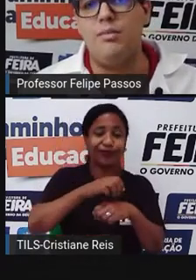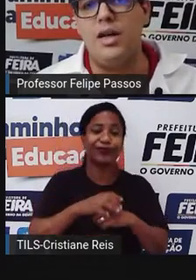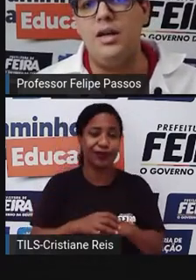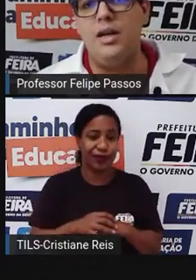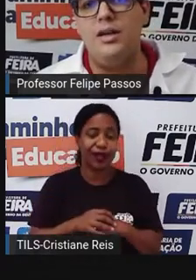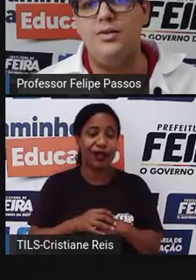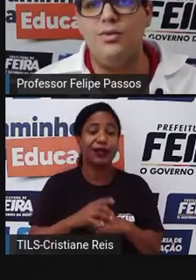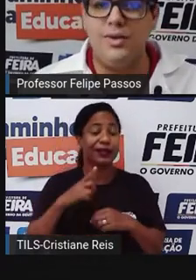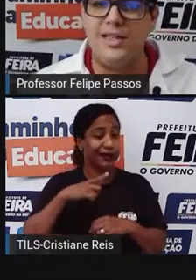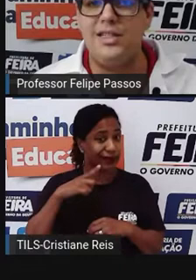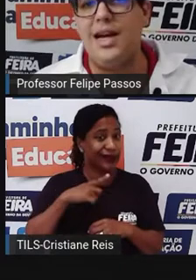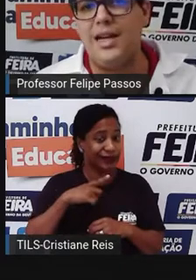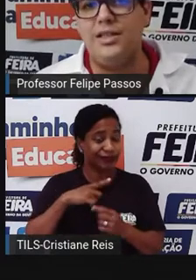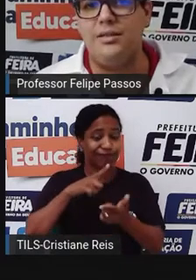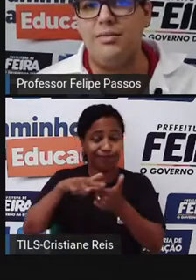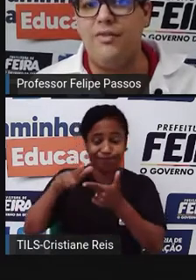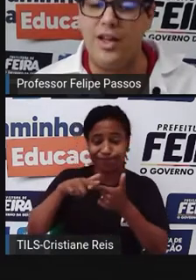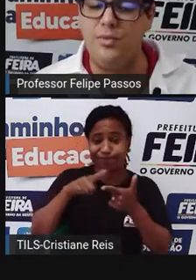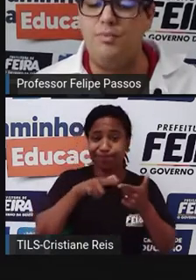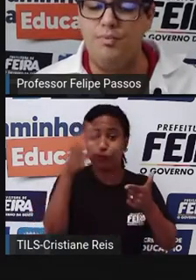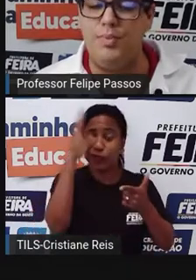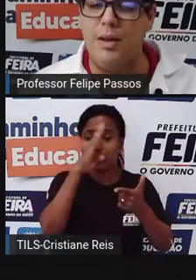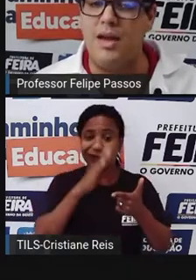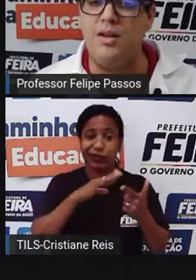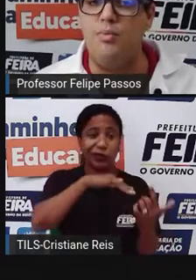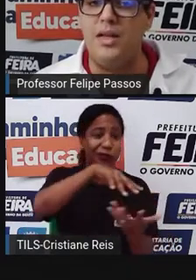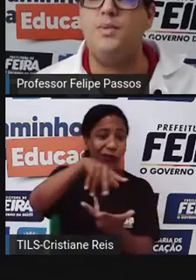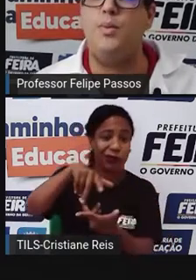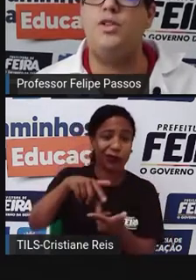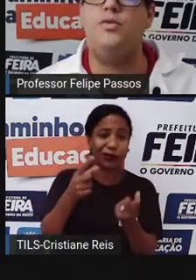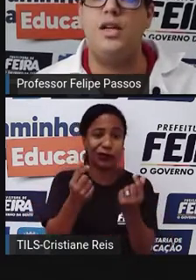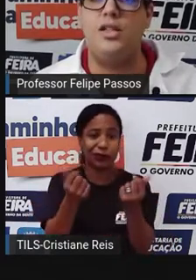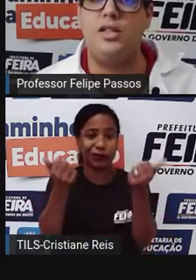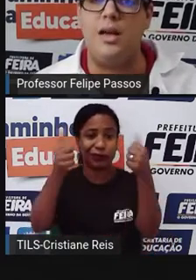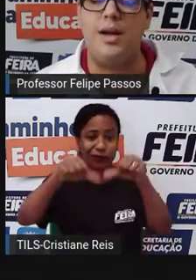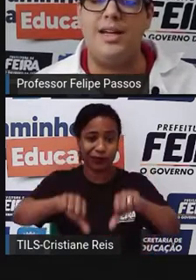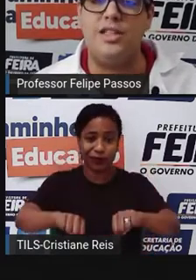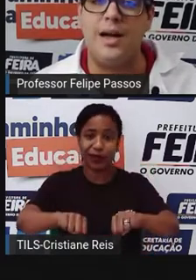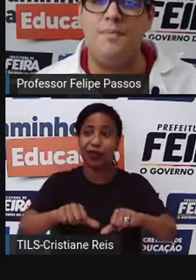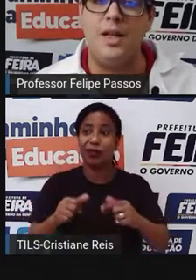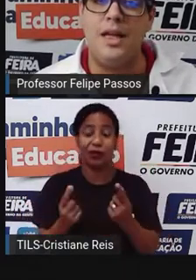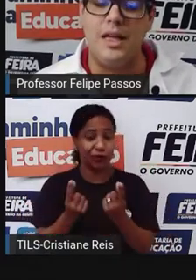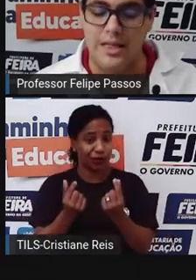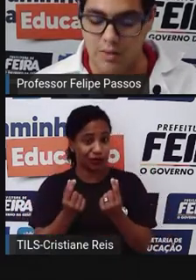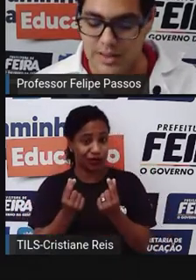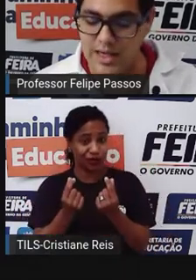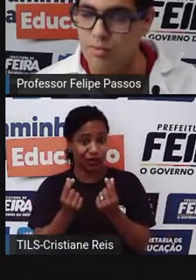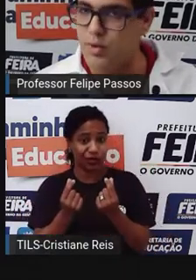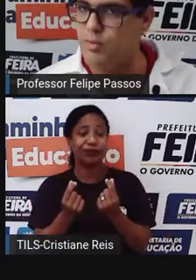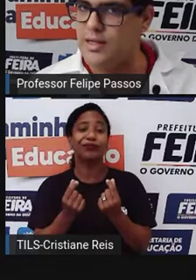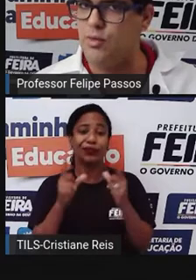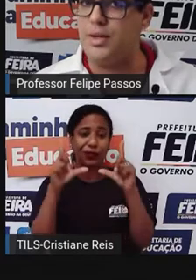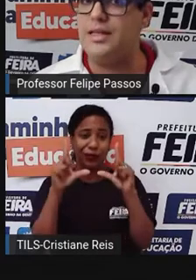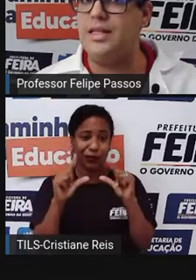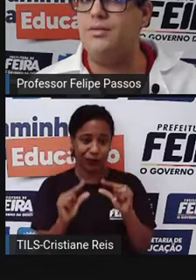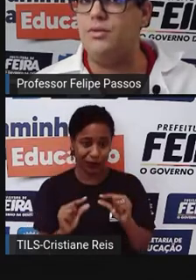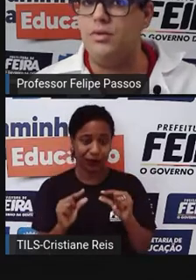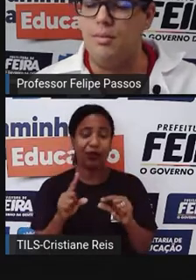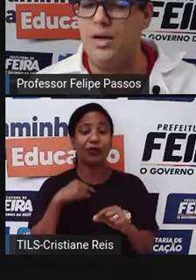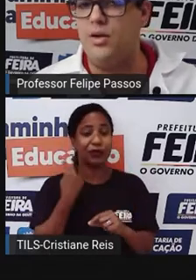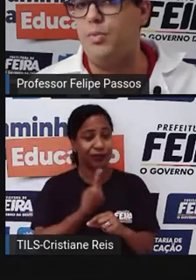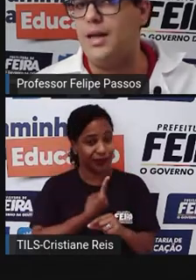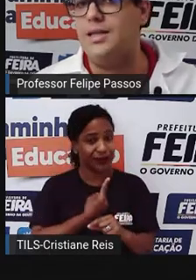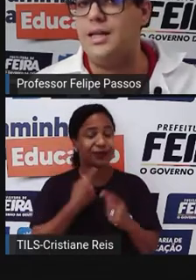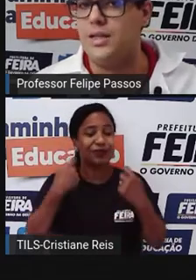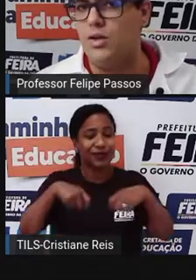reflete também no que a gente gasta. Reflete também não, principalmente no que a gente tem pra gastar. Então seja um pouquinho mais compreensível